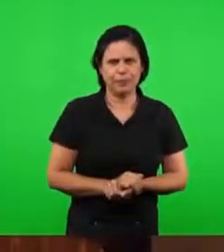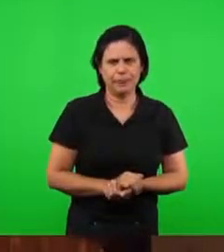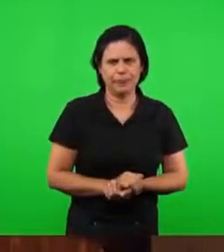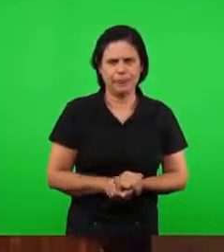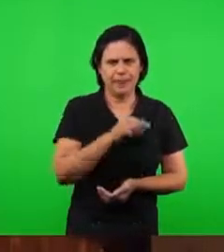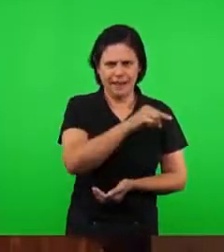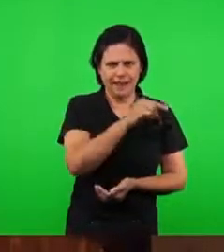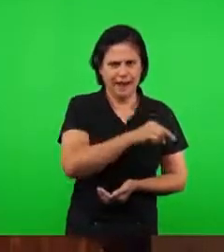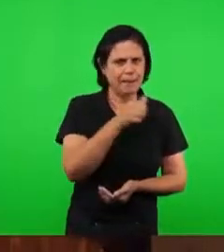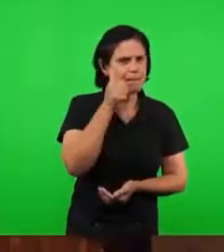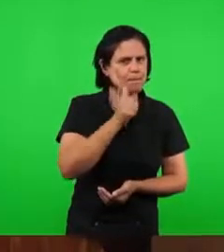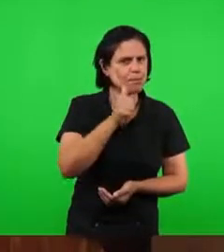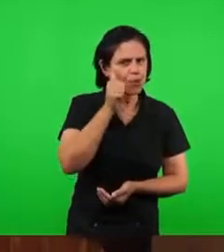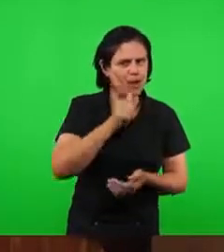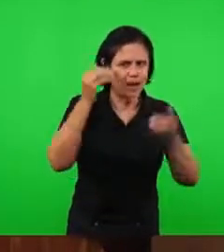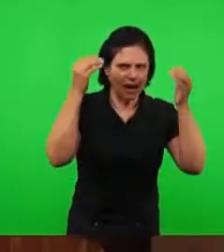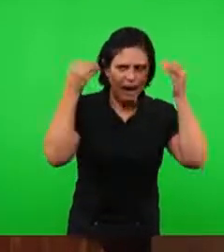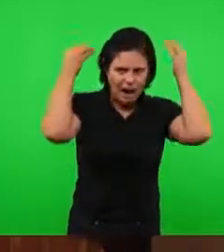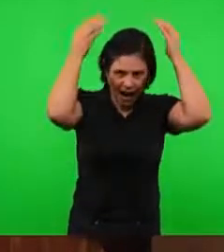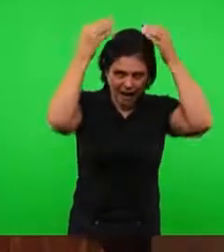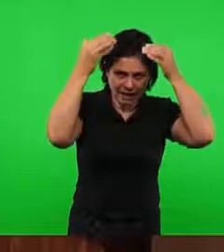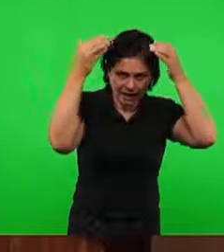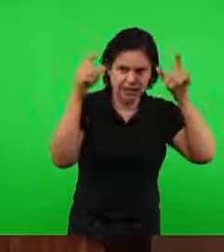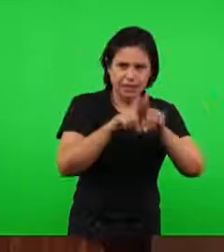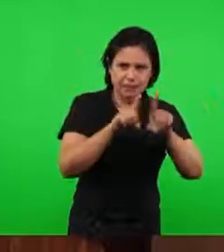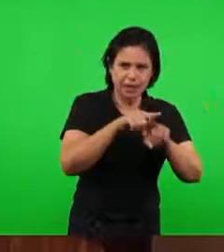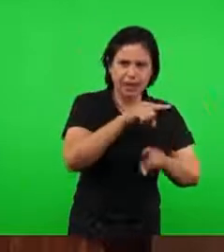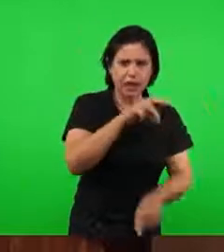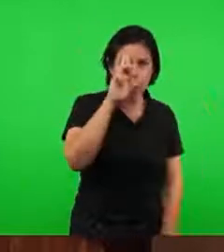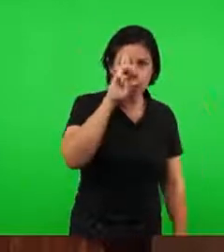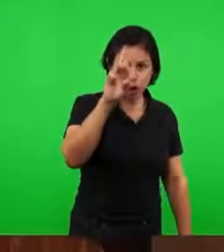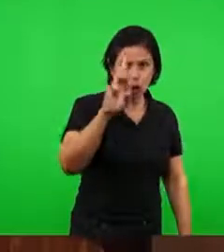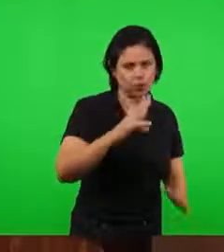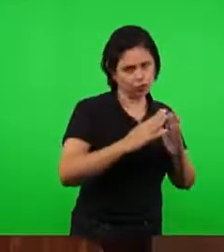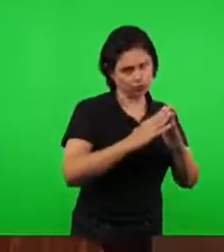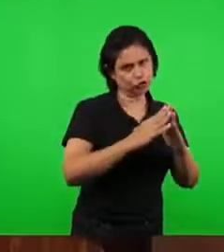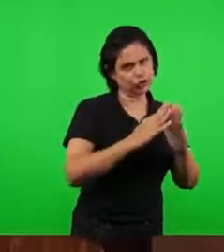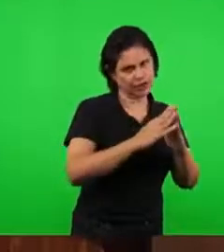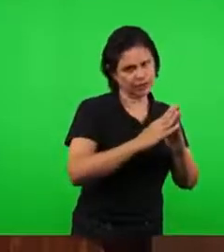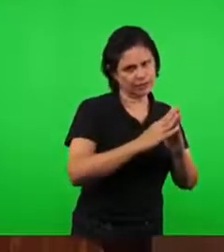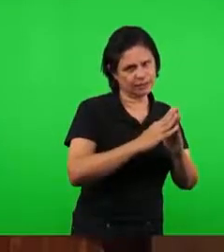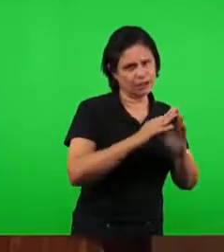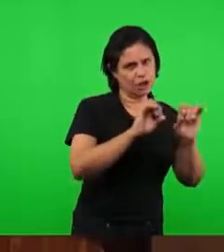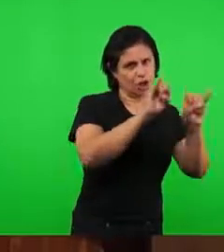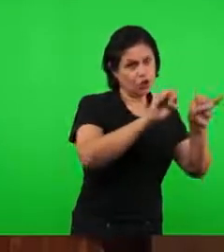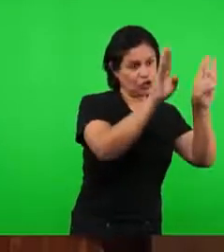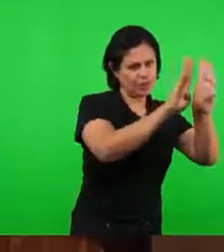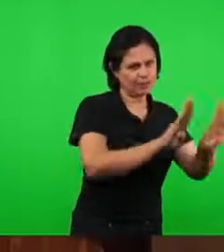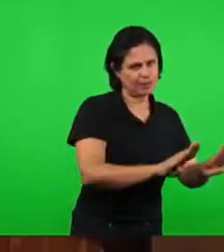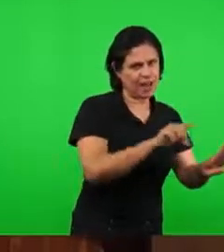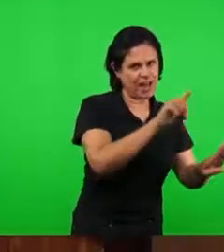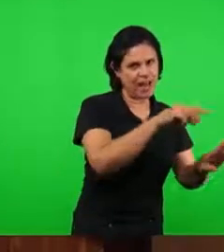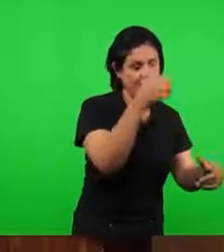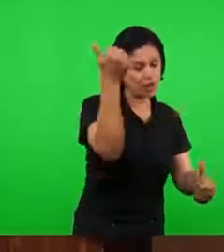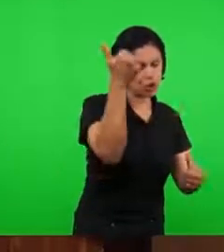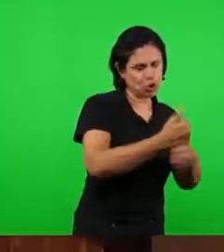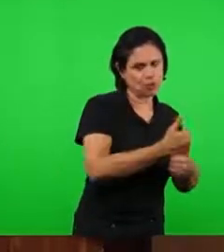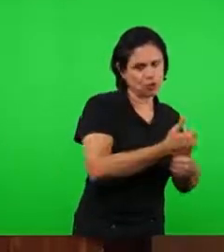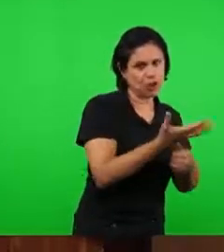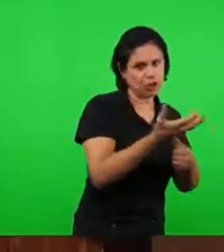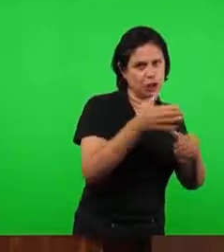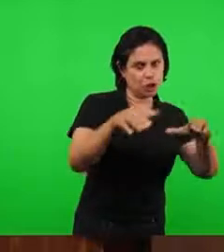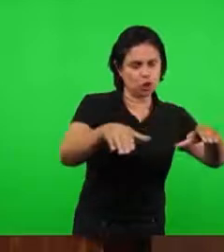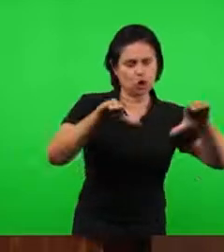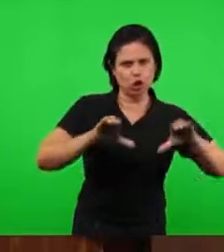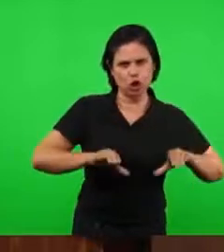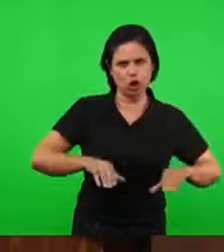e dona de casa, Jezabel, usurpou o trono, dominando politicamente